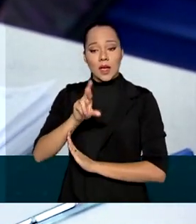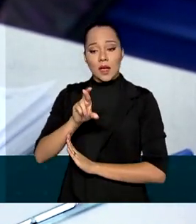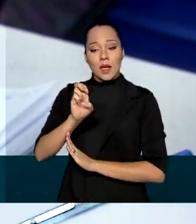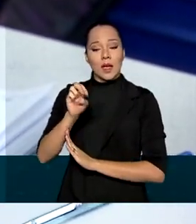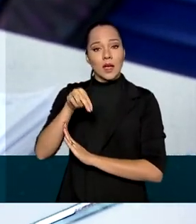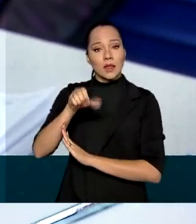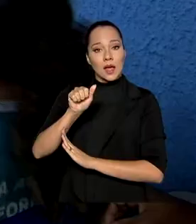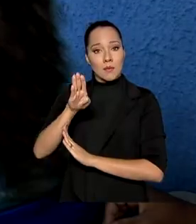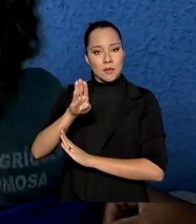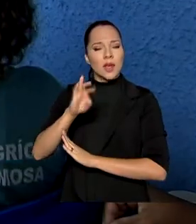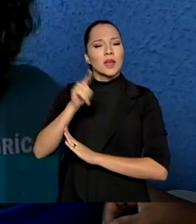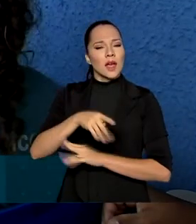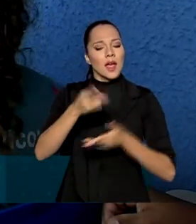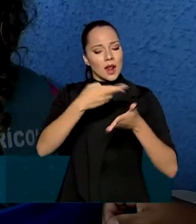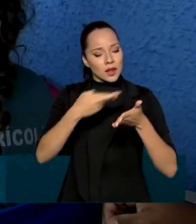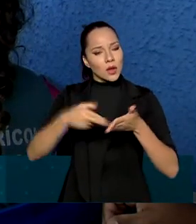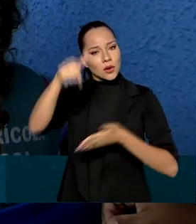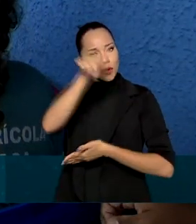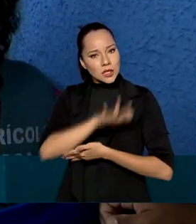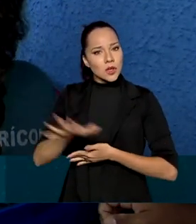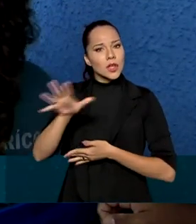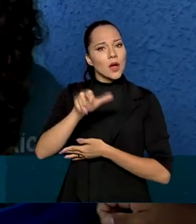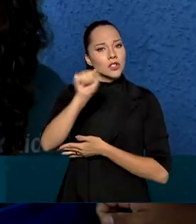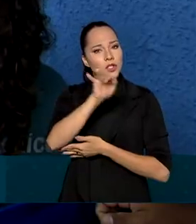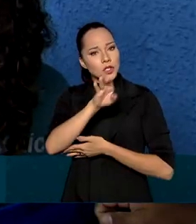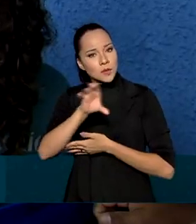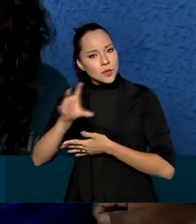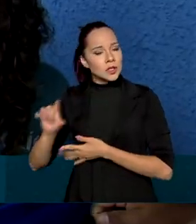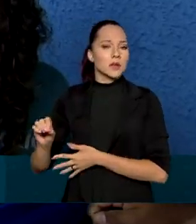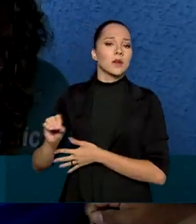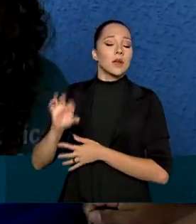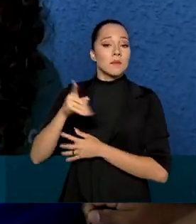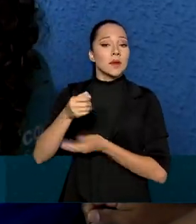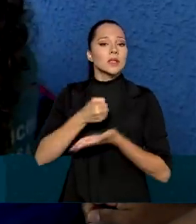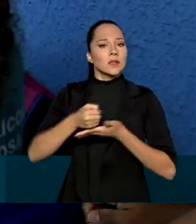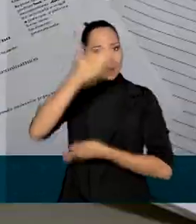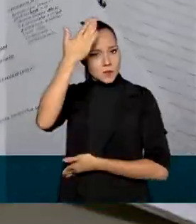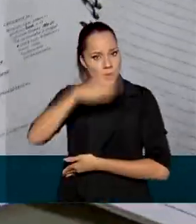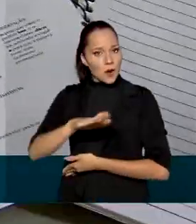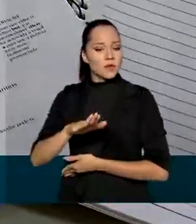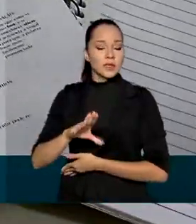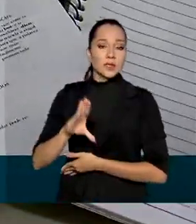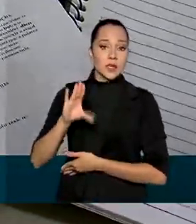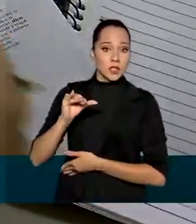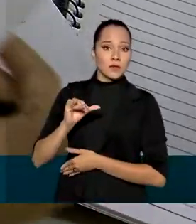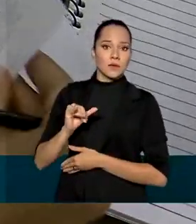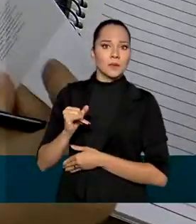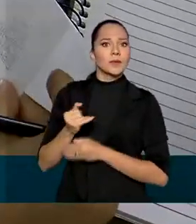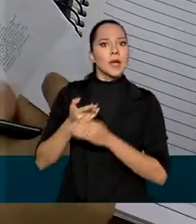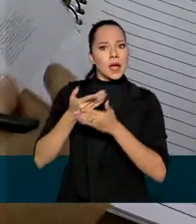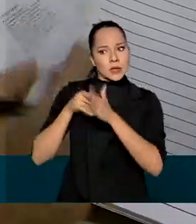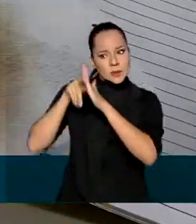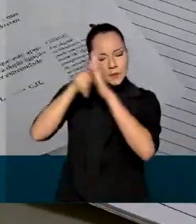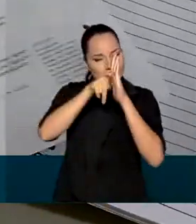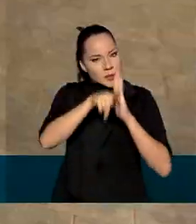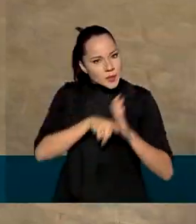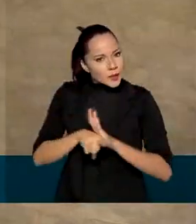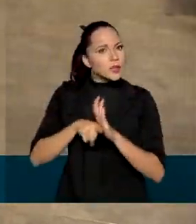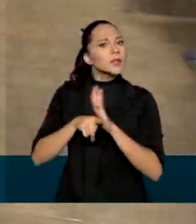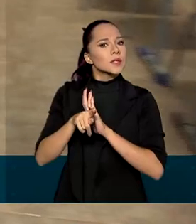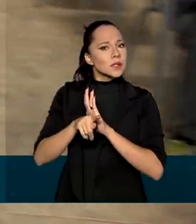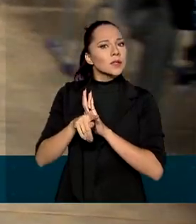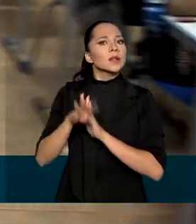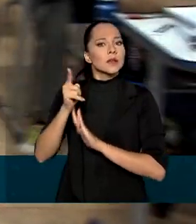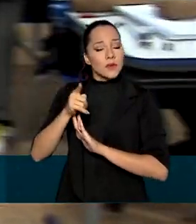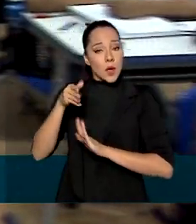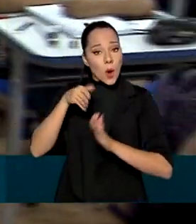Relatório Nacional de Alfabetização Baseado em Evidências. O estudo segue uma tendência mundial e